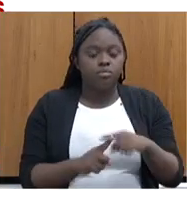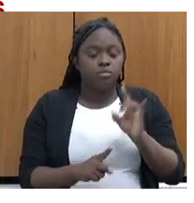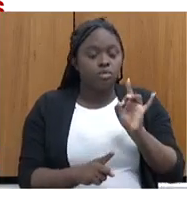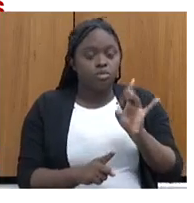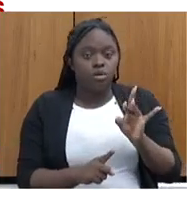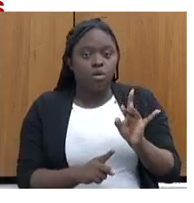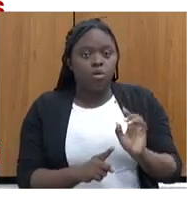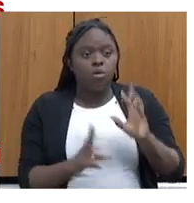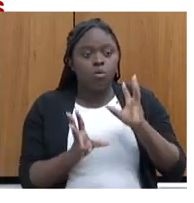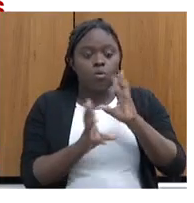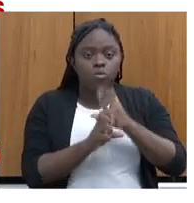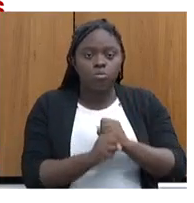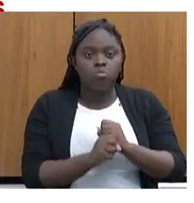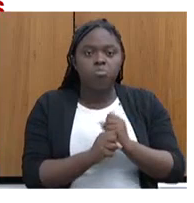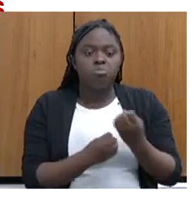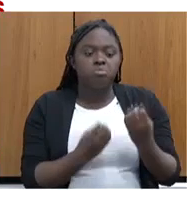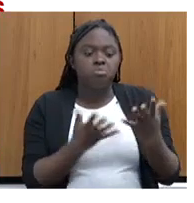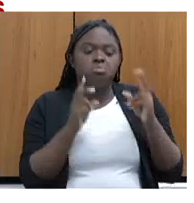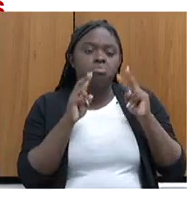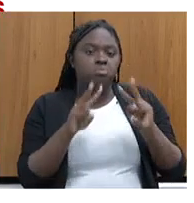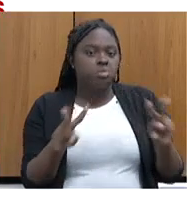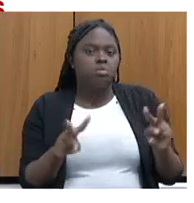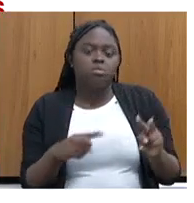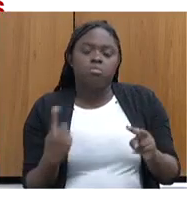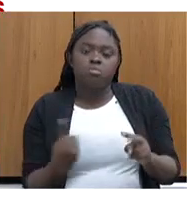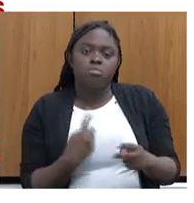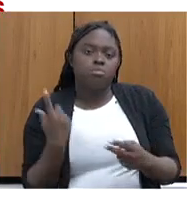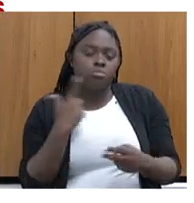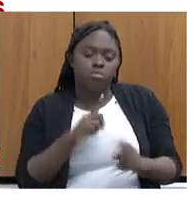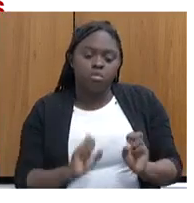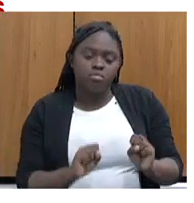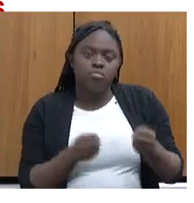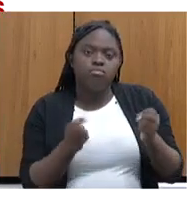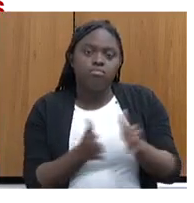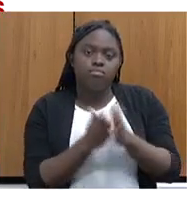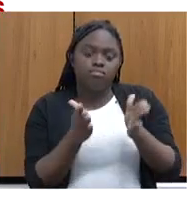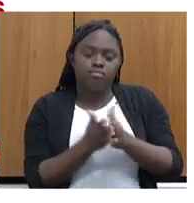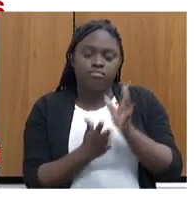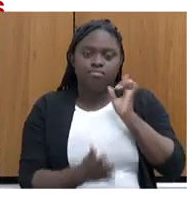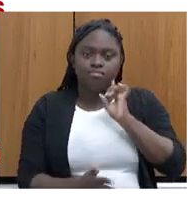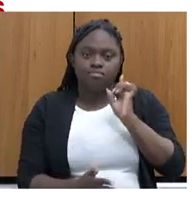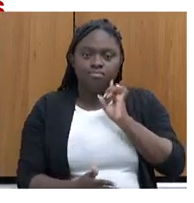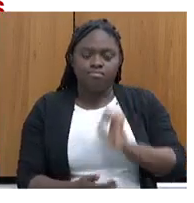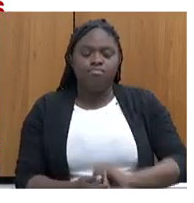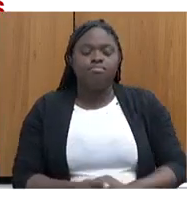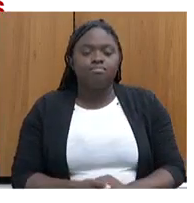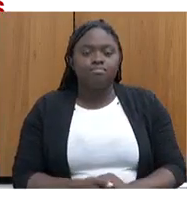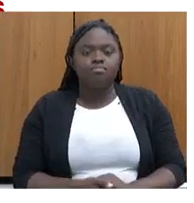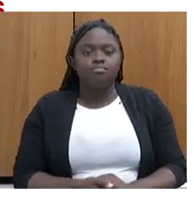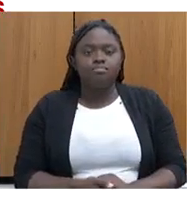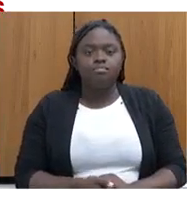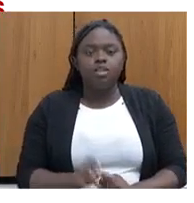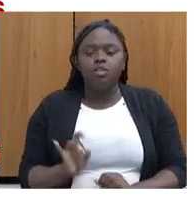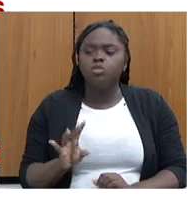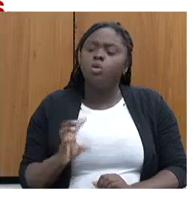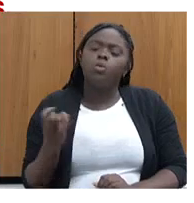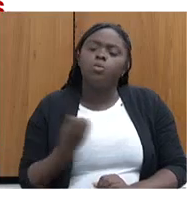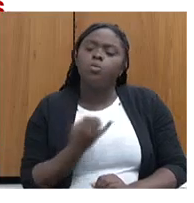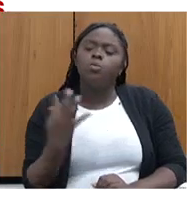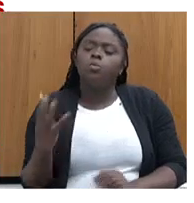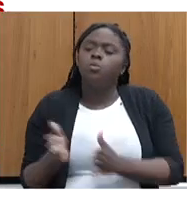necessária que a gente precisa para fazer o enfrentamento da pobreza em Minas Gerais. Qual que o número da pobreza hoje?